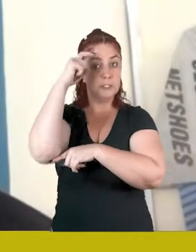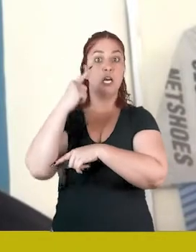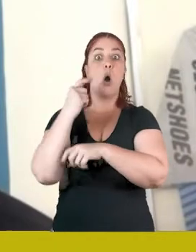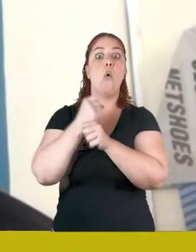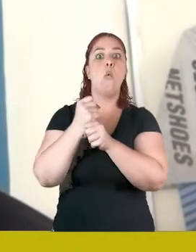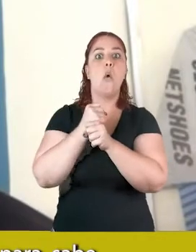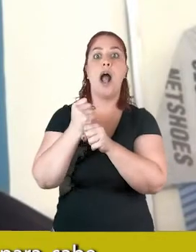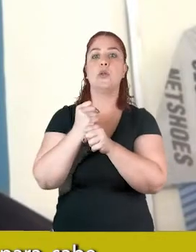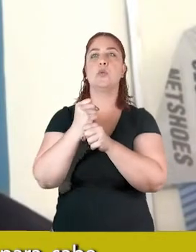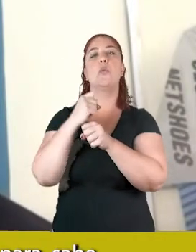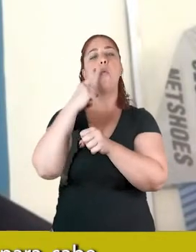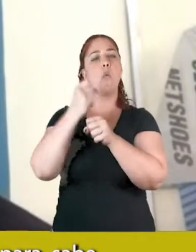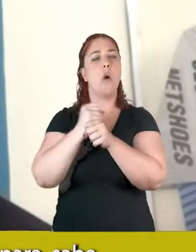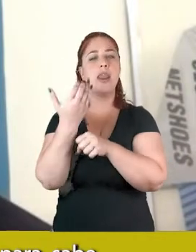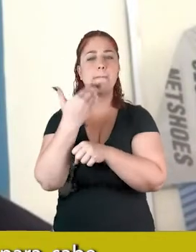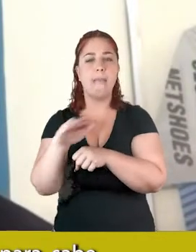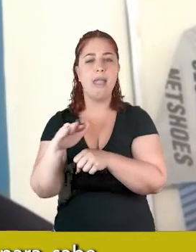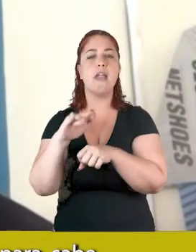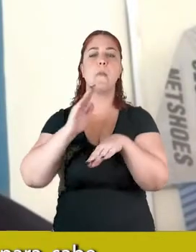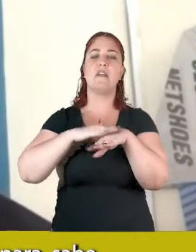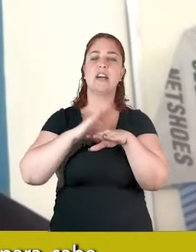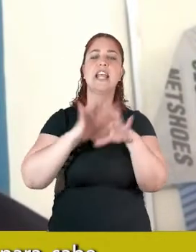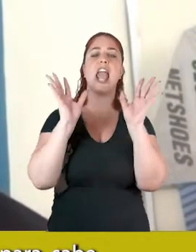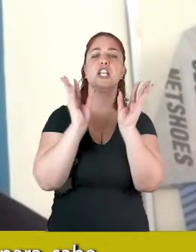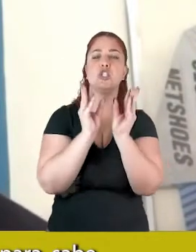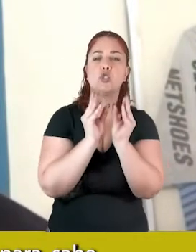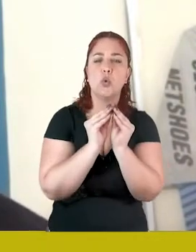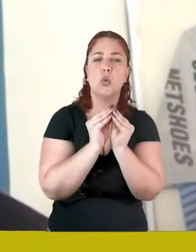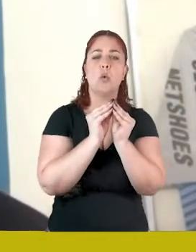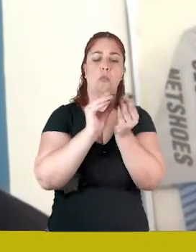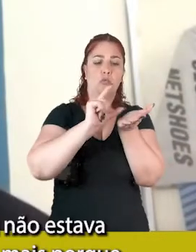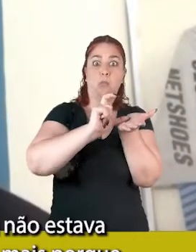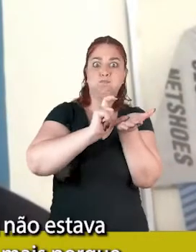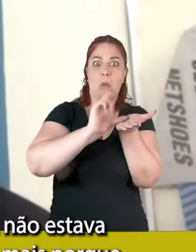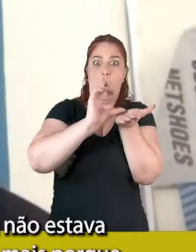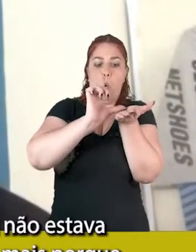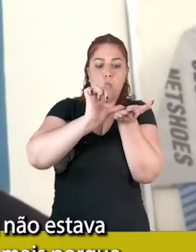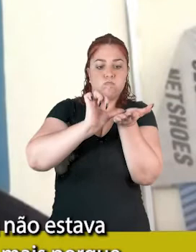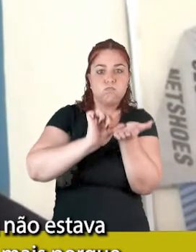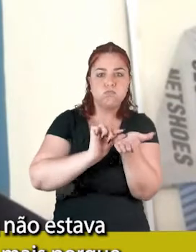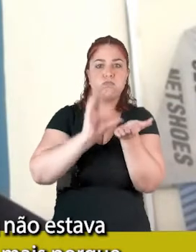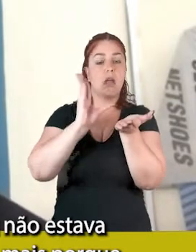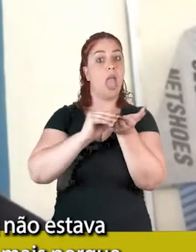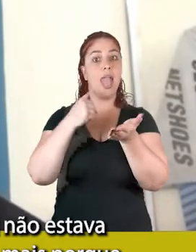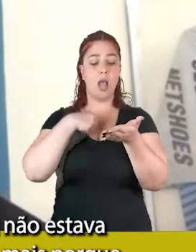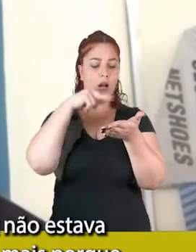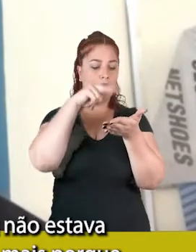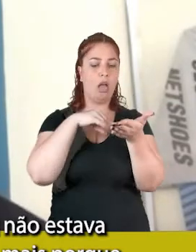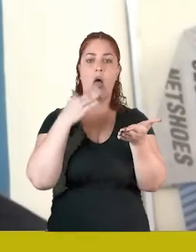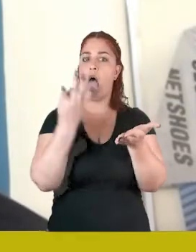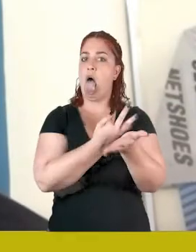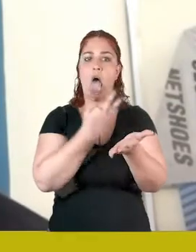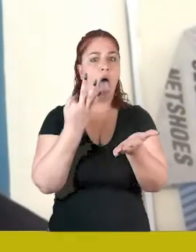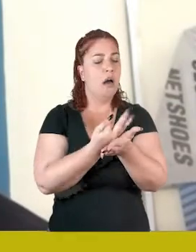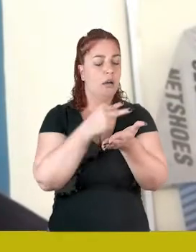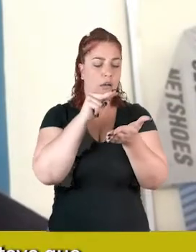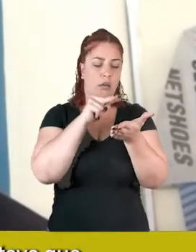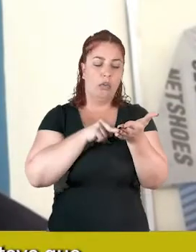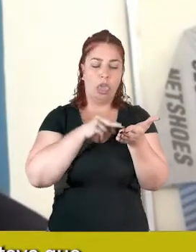e meio para fazer esse resumo, para, sabe, chegou uma hora que eu não estava aguentando ler meu livro mais, porque